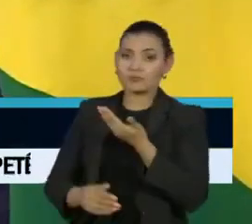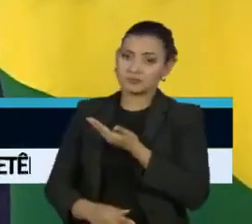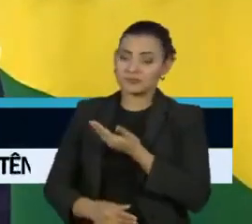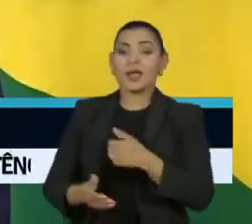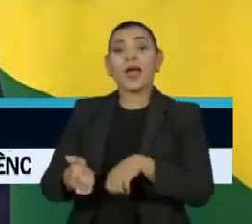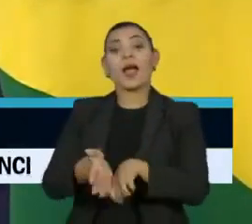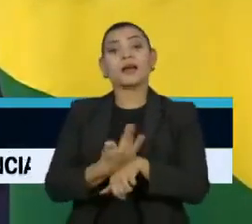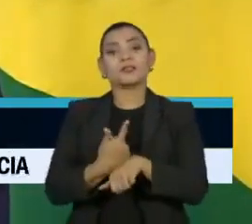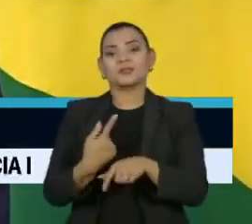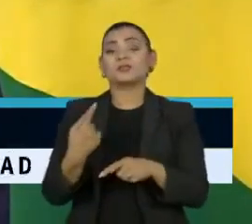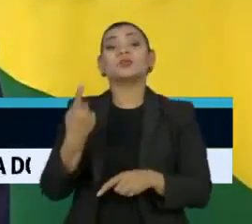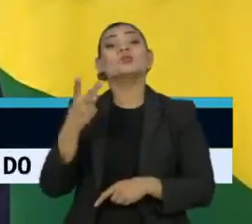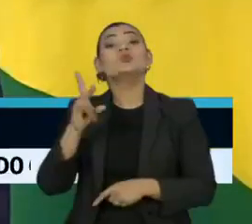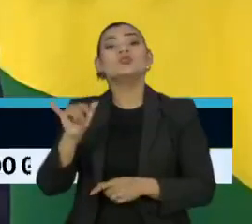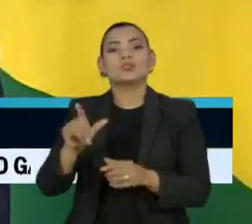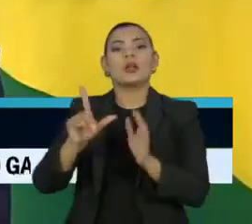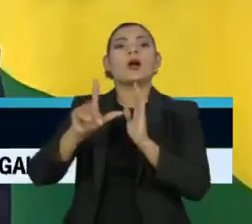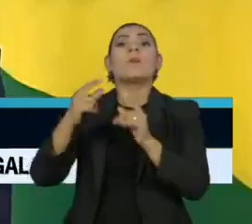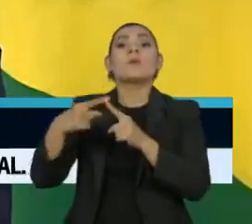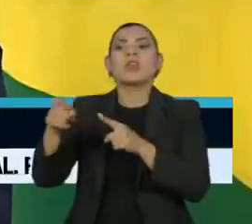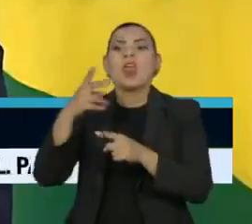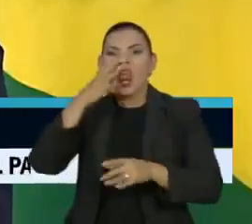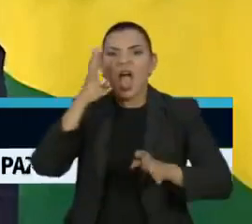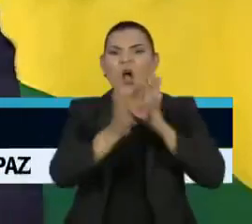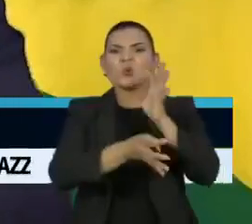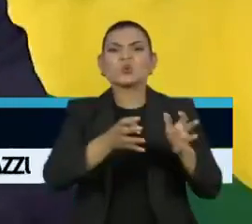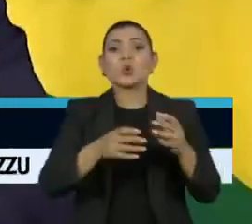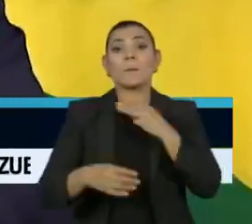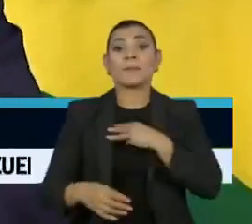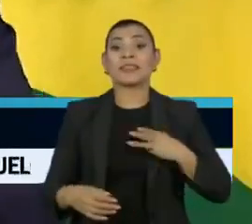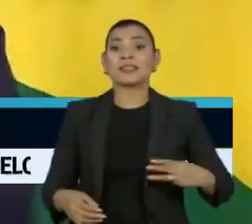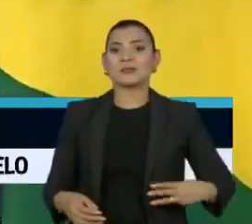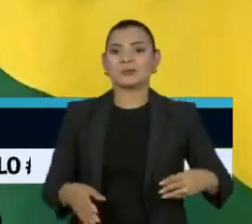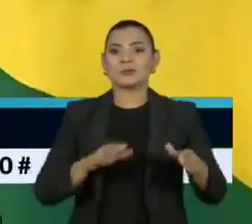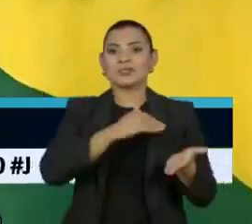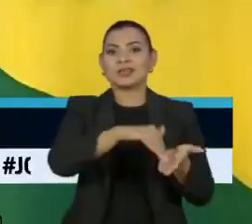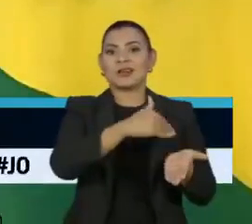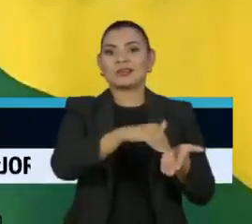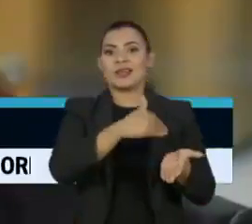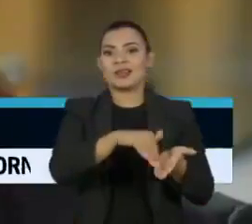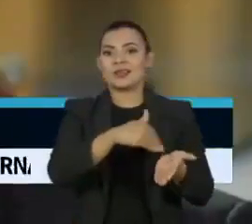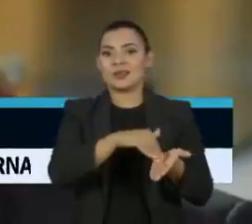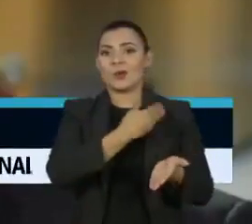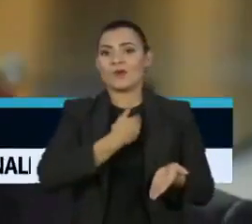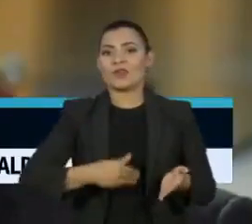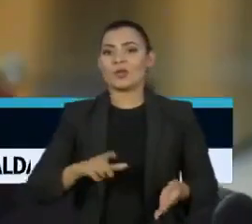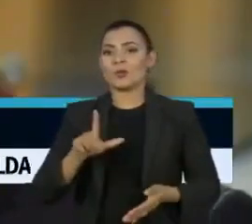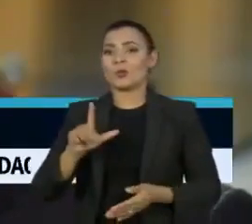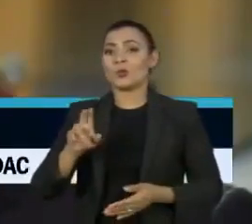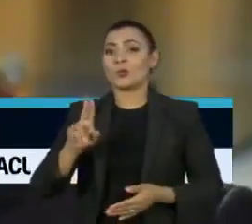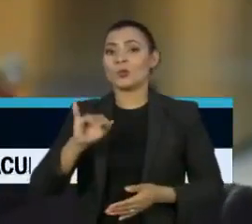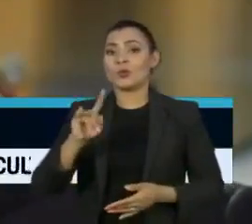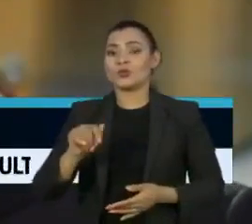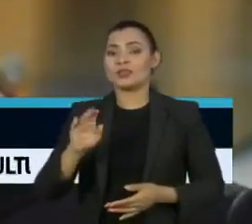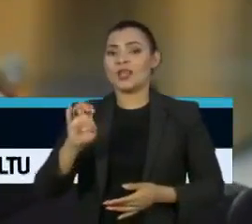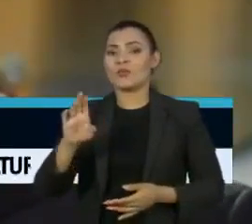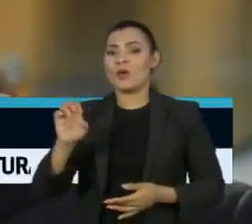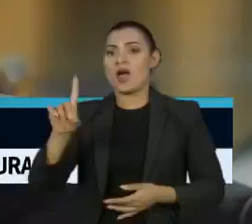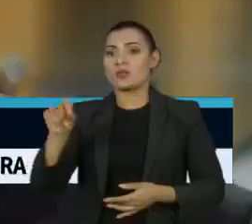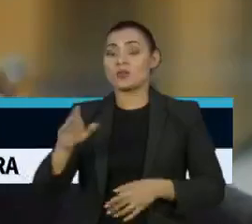sido antecipada um dia depois dele ter atacado o ministro-chefe da Secretaria de Governo, Luiz Eduardo Ramos,